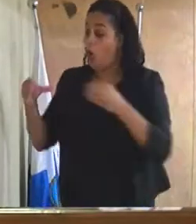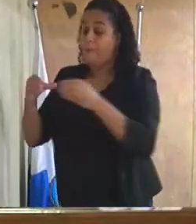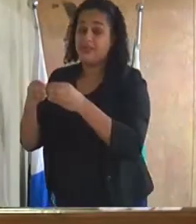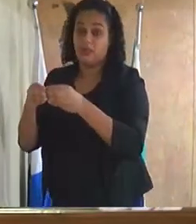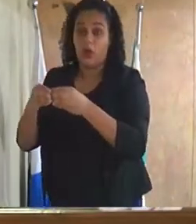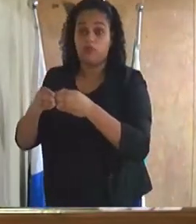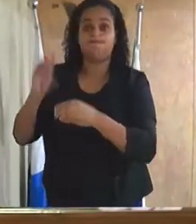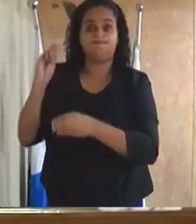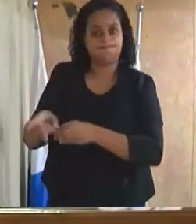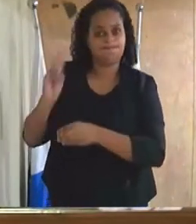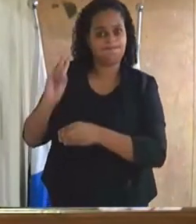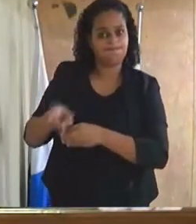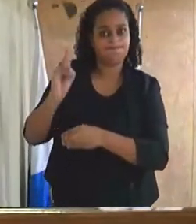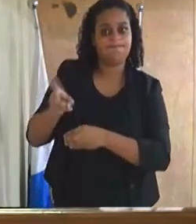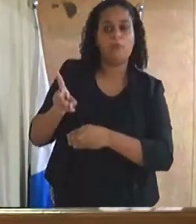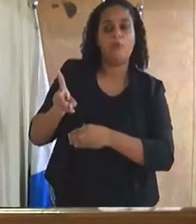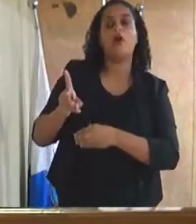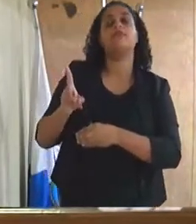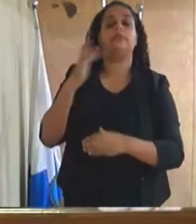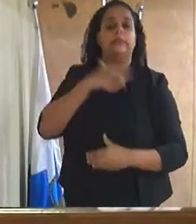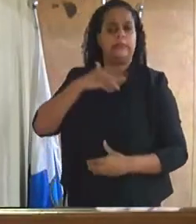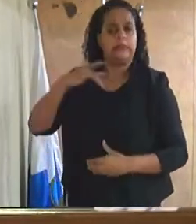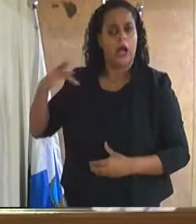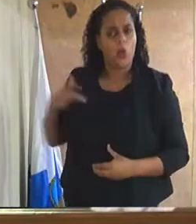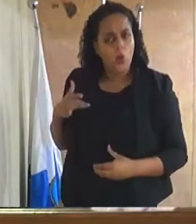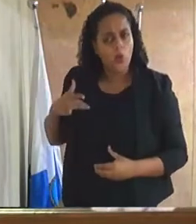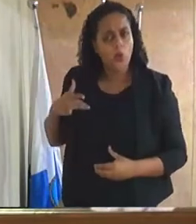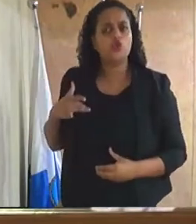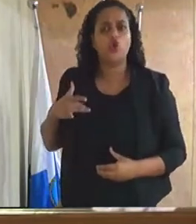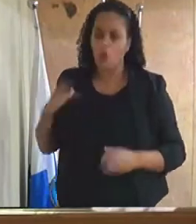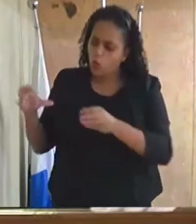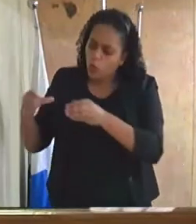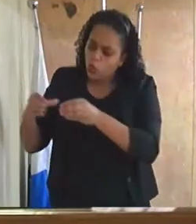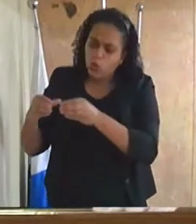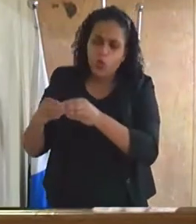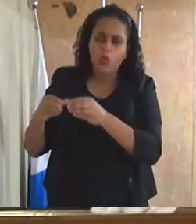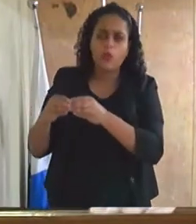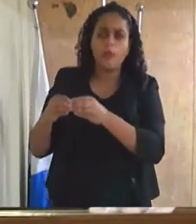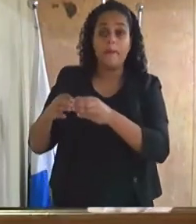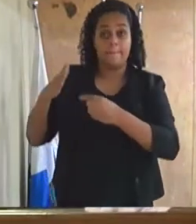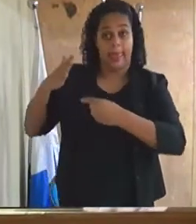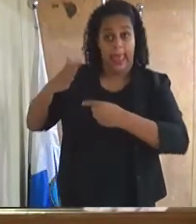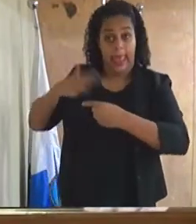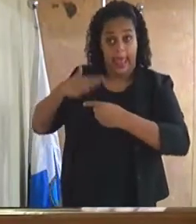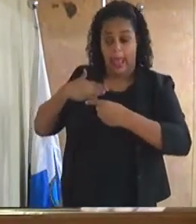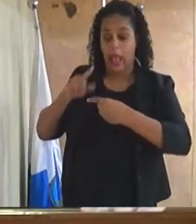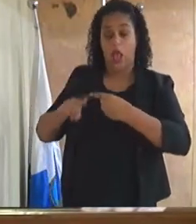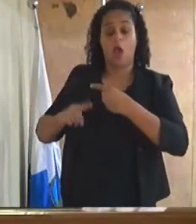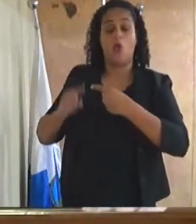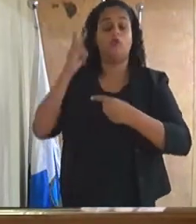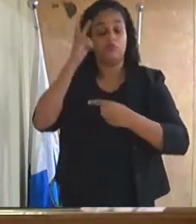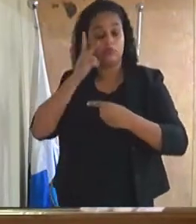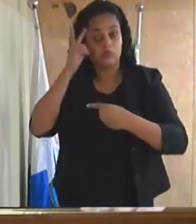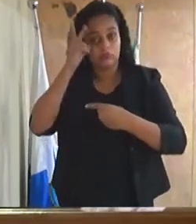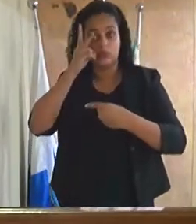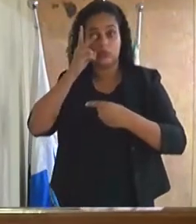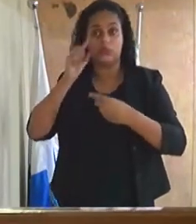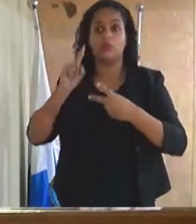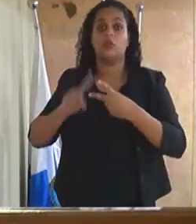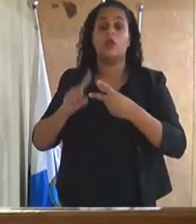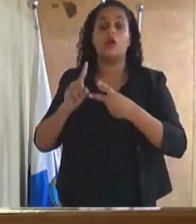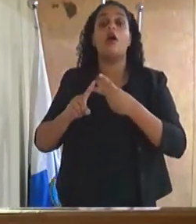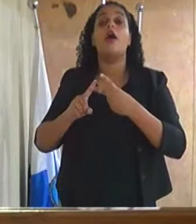aqui do nosso município formado por mim pela nossa presidente a